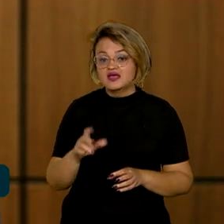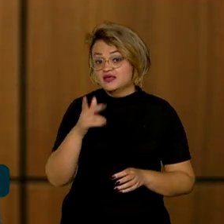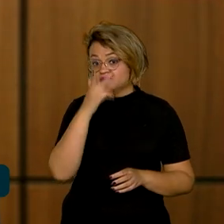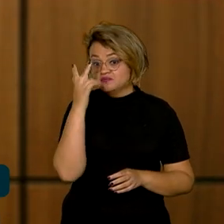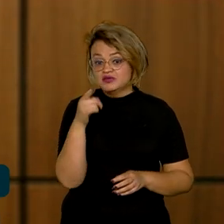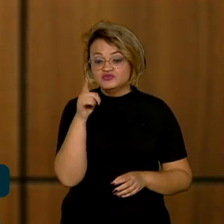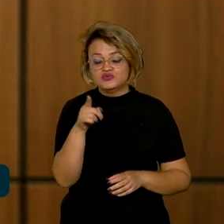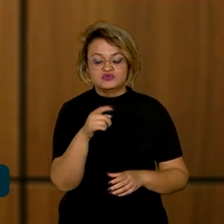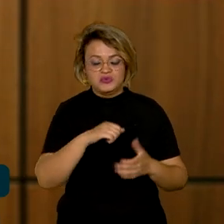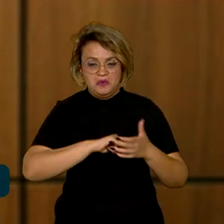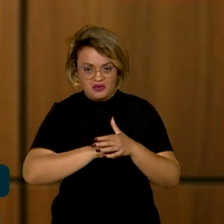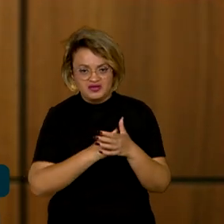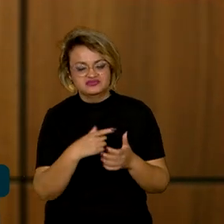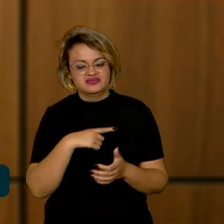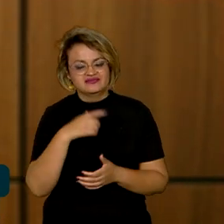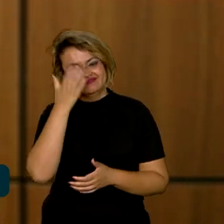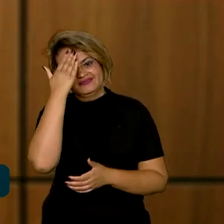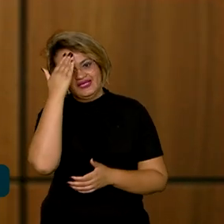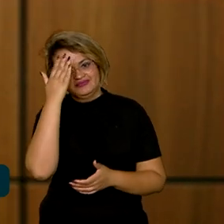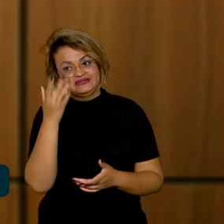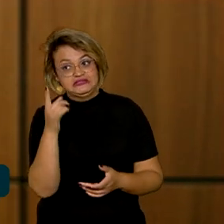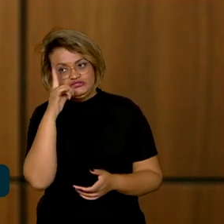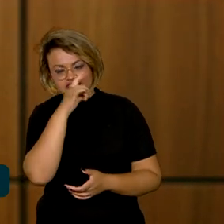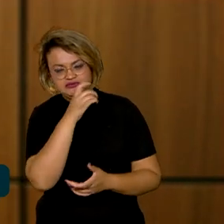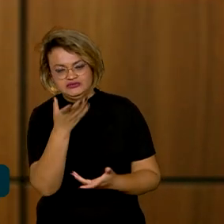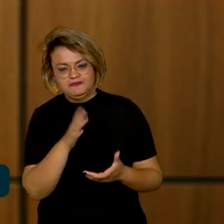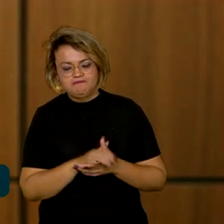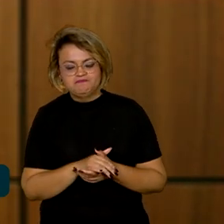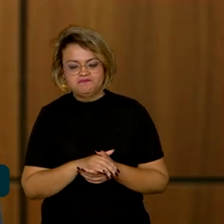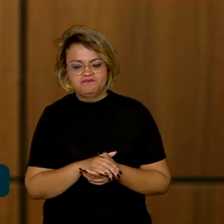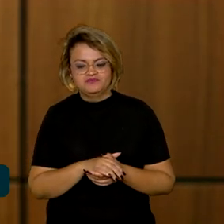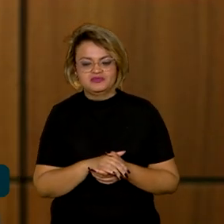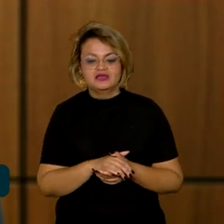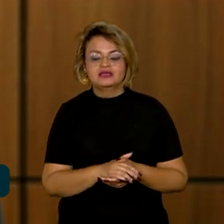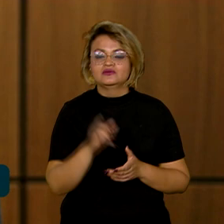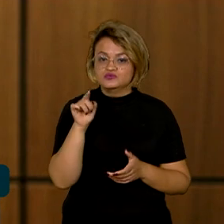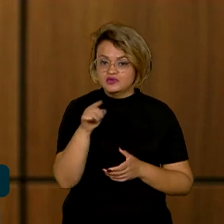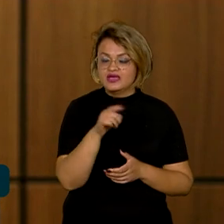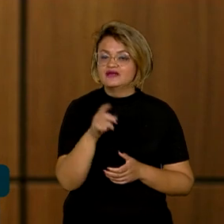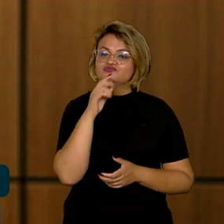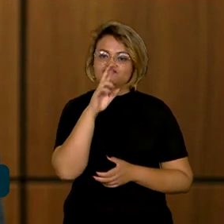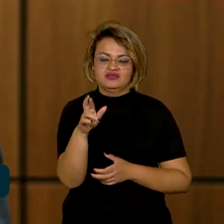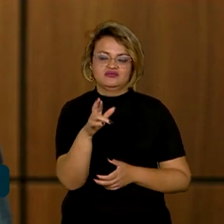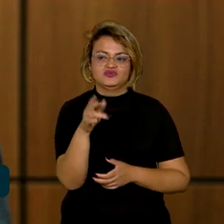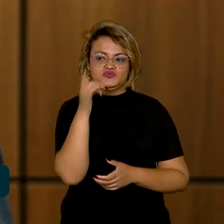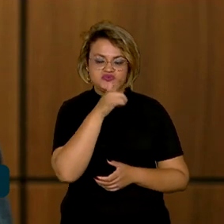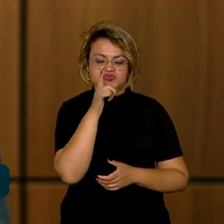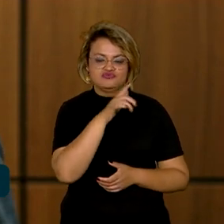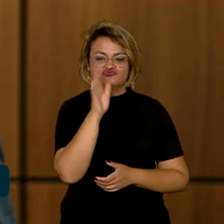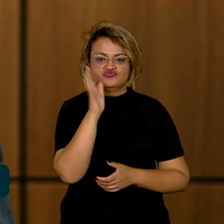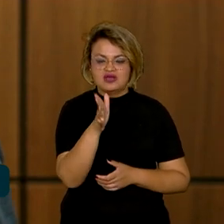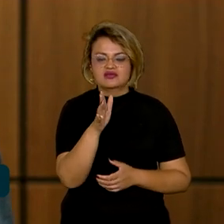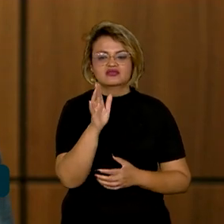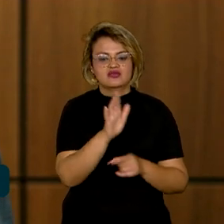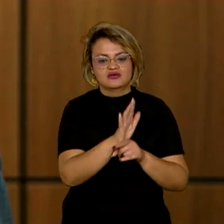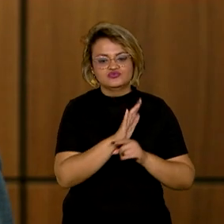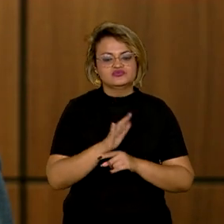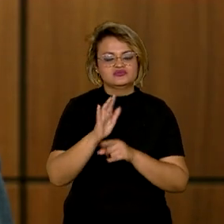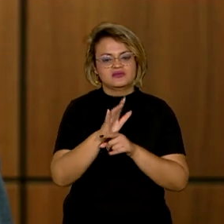o nome negativado sabe como é que funciona. Então isso é um resultado que a gente já tem e que tem beneficiado a